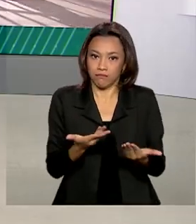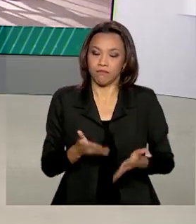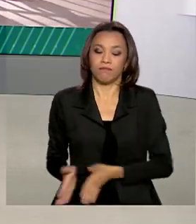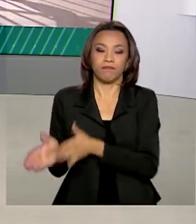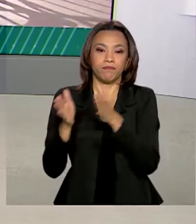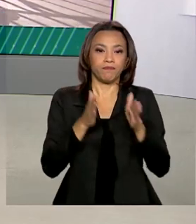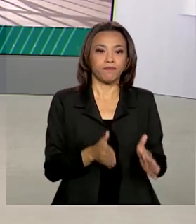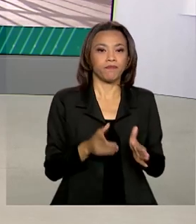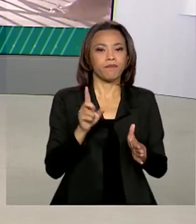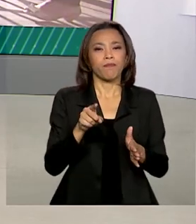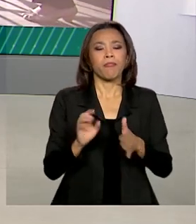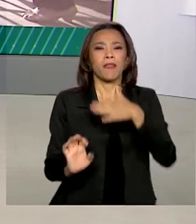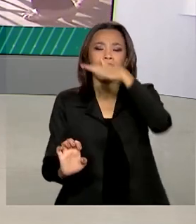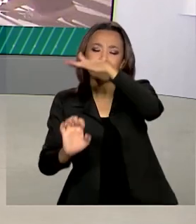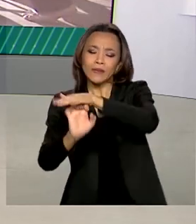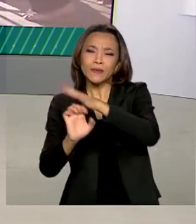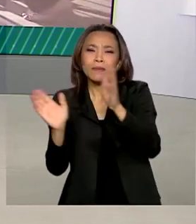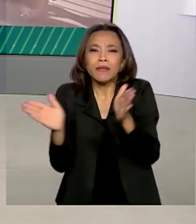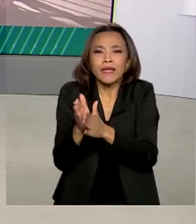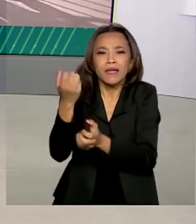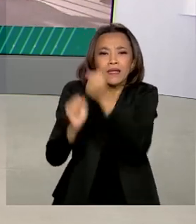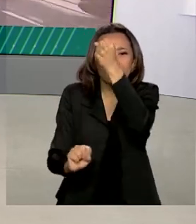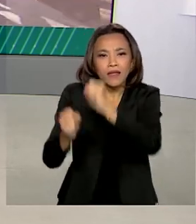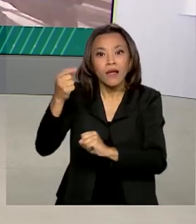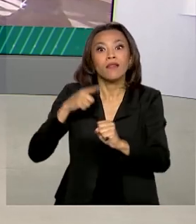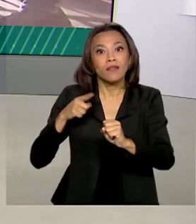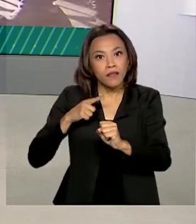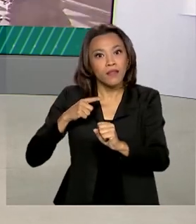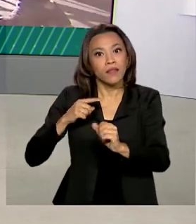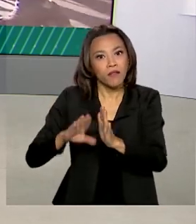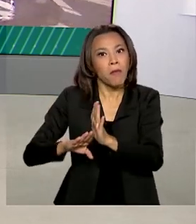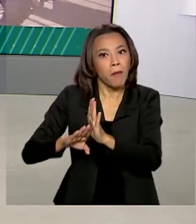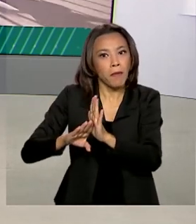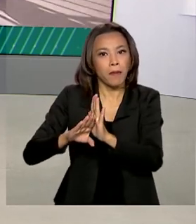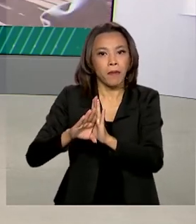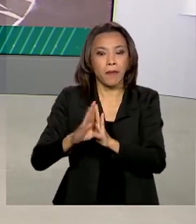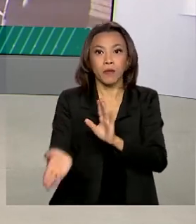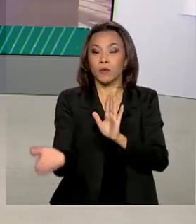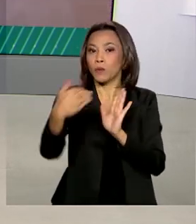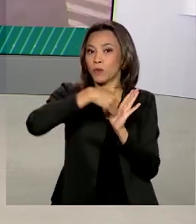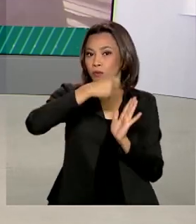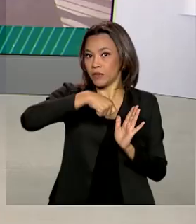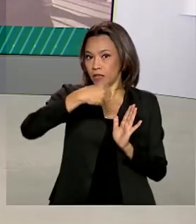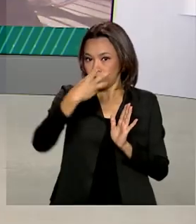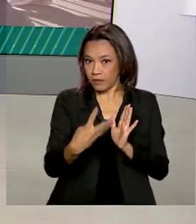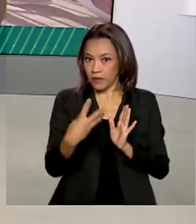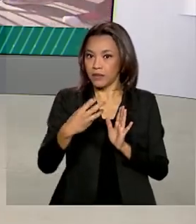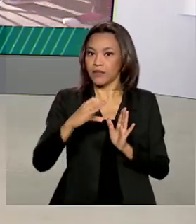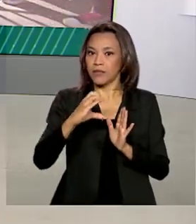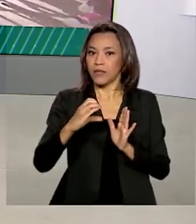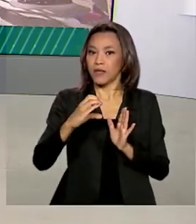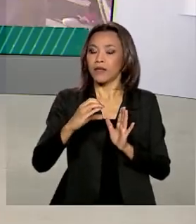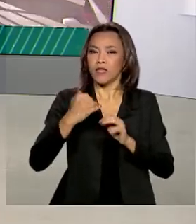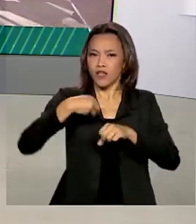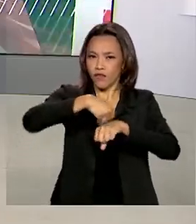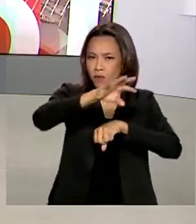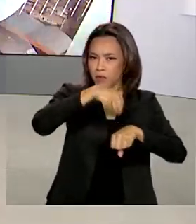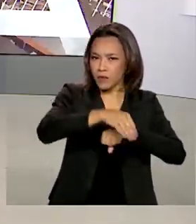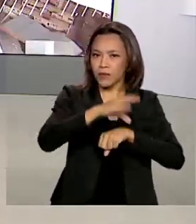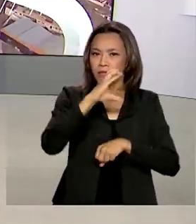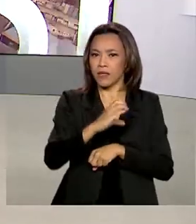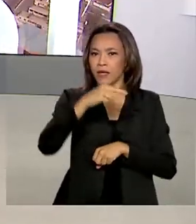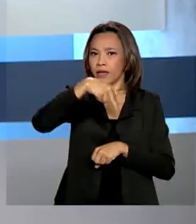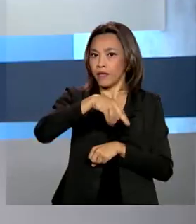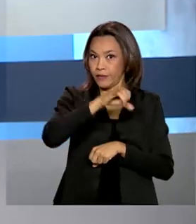A pequena indústria nacional teve desempenho recorde no último trimestre do ano, segundo dados da CNI, a Confederação